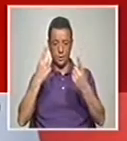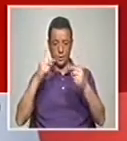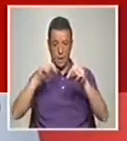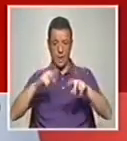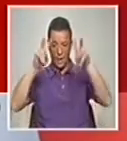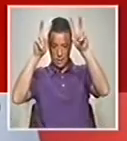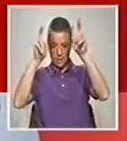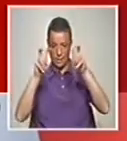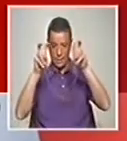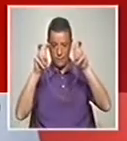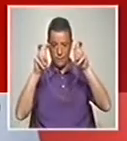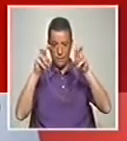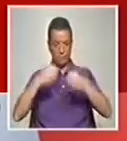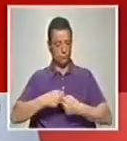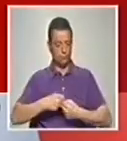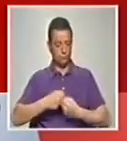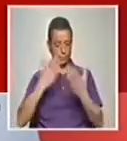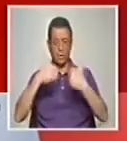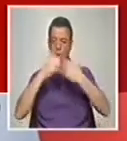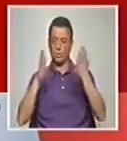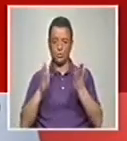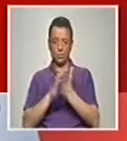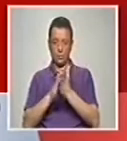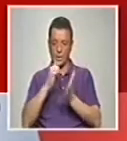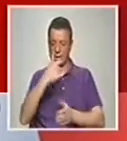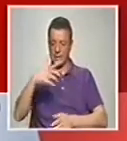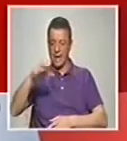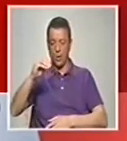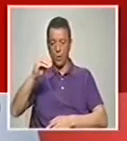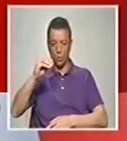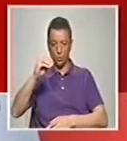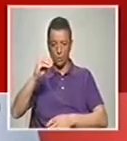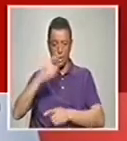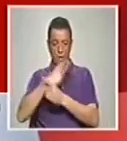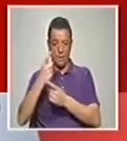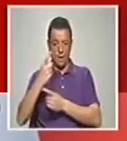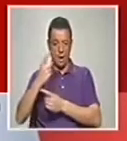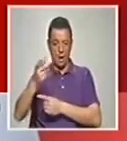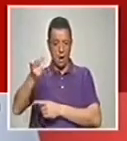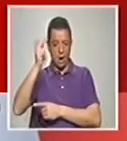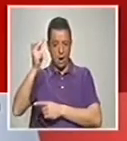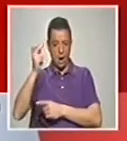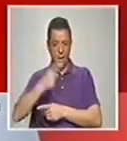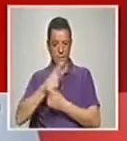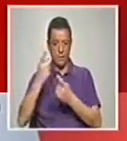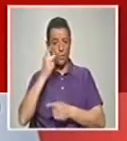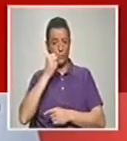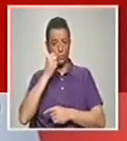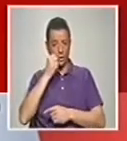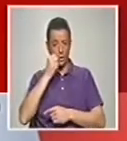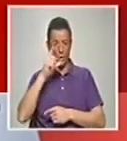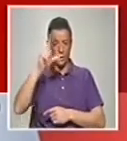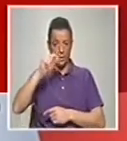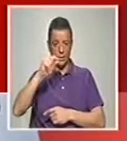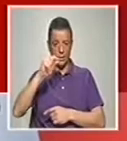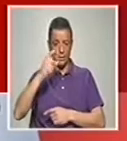tema é um tema transversal a todos os séculos e a todas as épocas, e inclusivamente até há medeias no masculino, não Há muitos homens